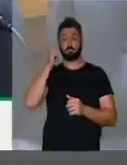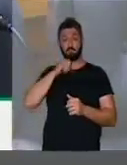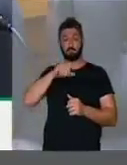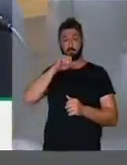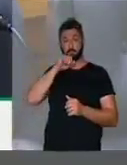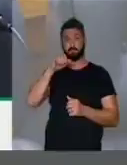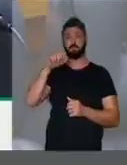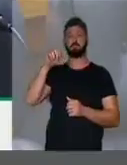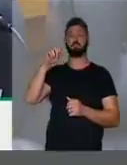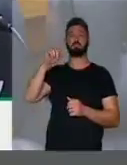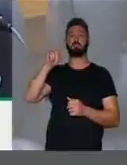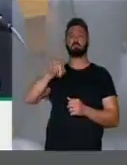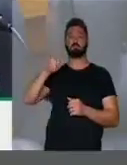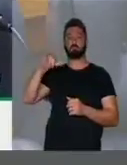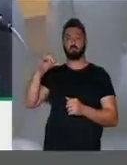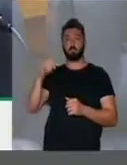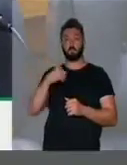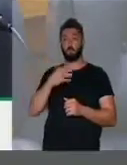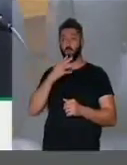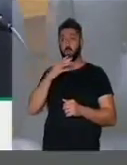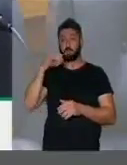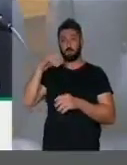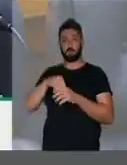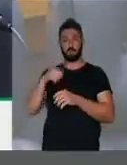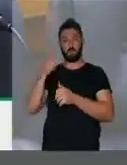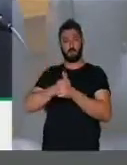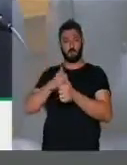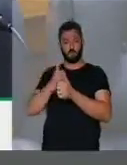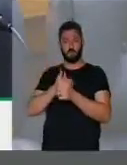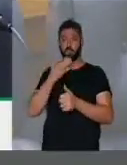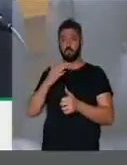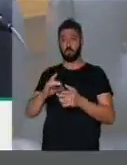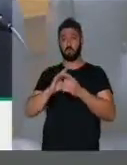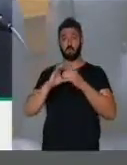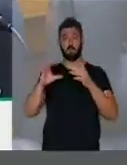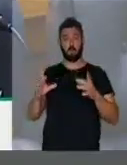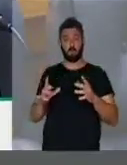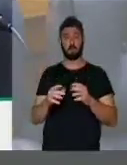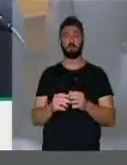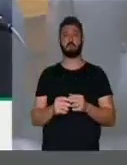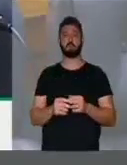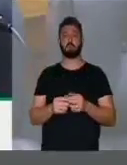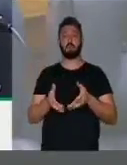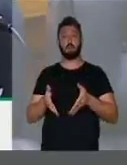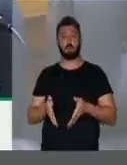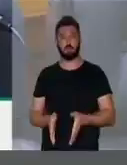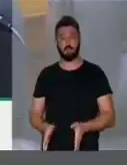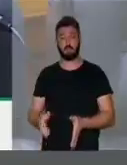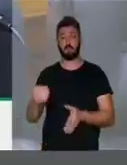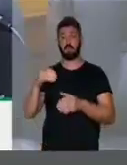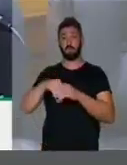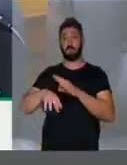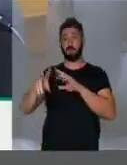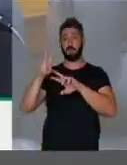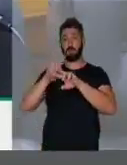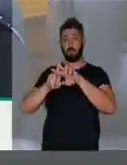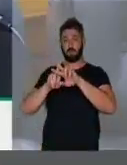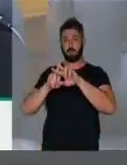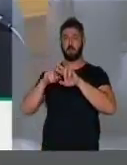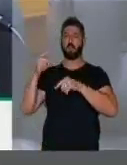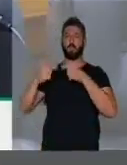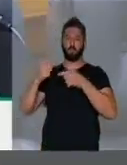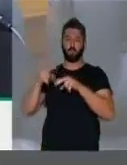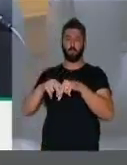Fonteles Veiga, que conheci na militância por democracia, deu à luz na prisão presa